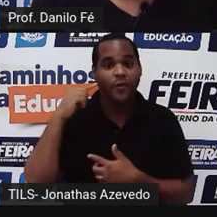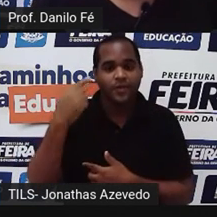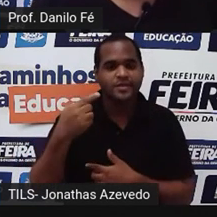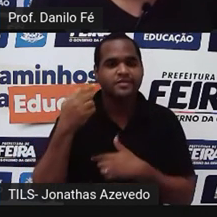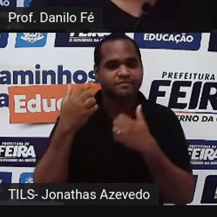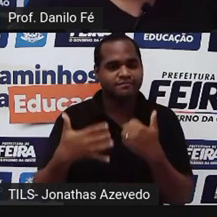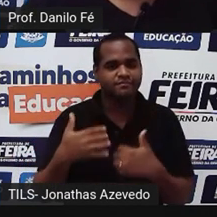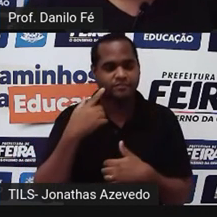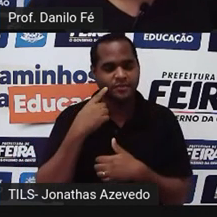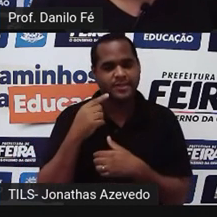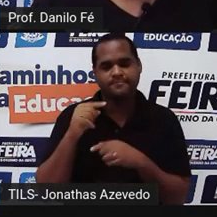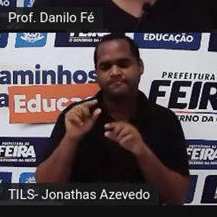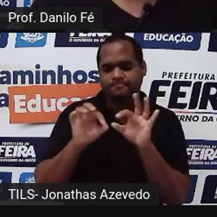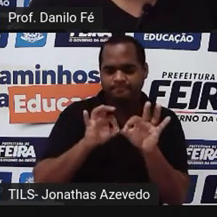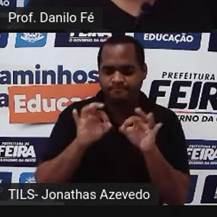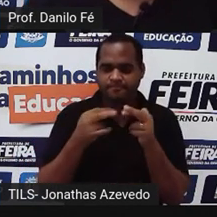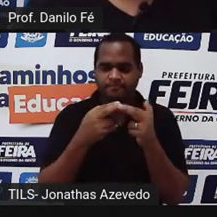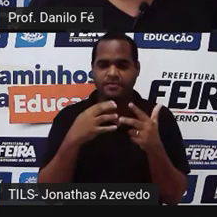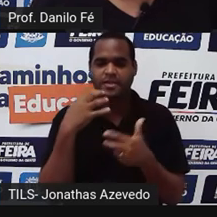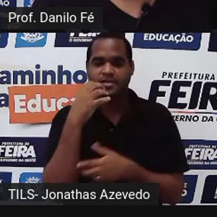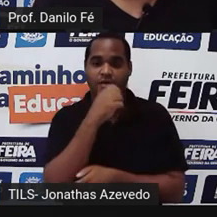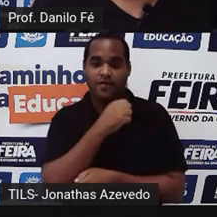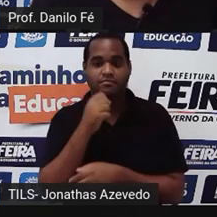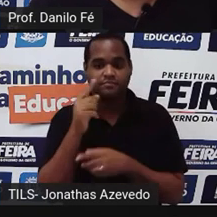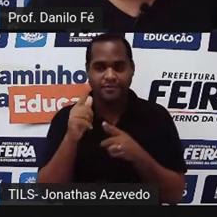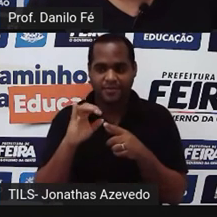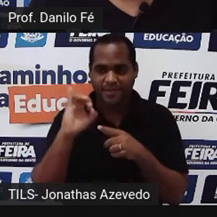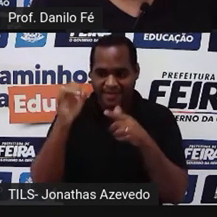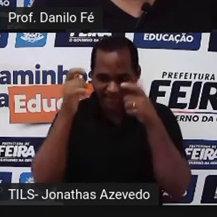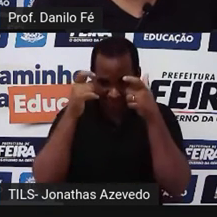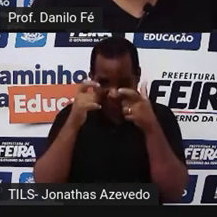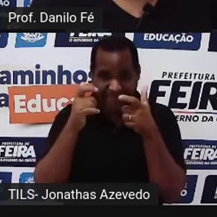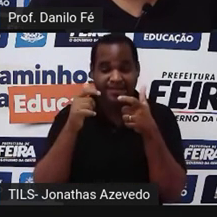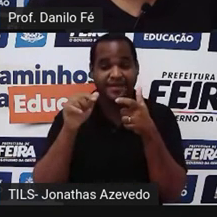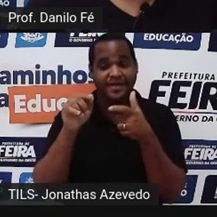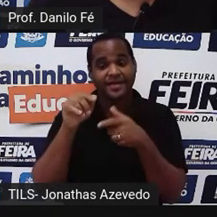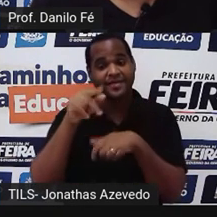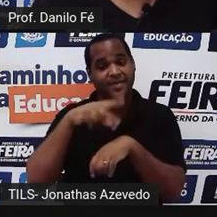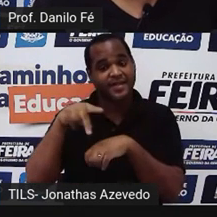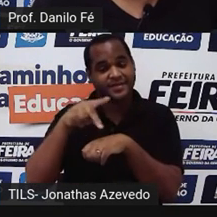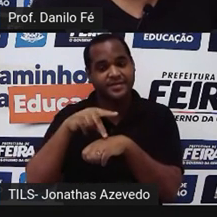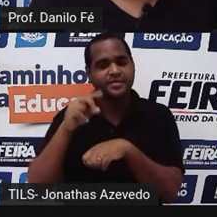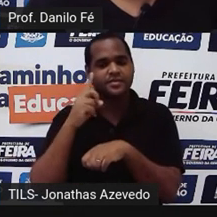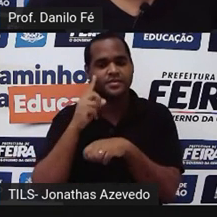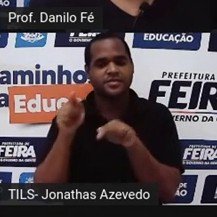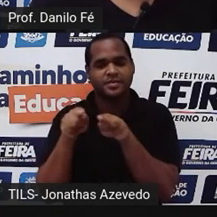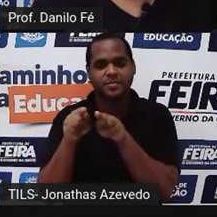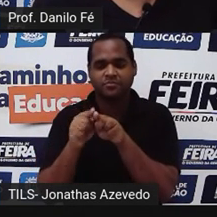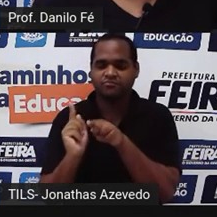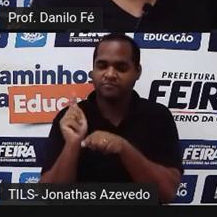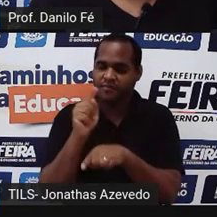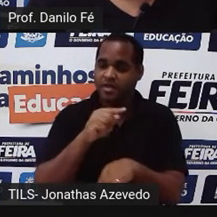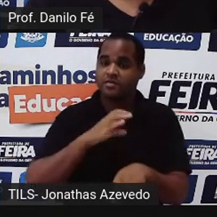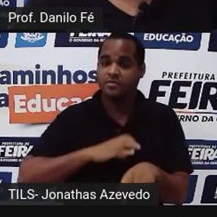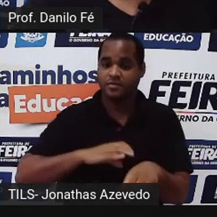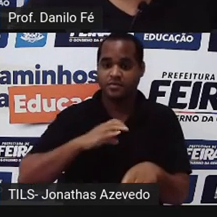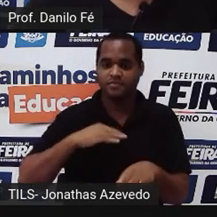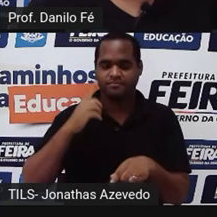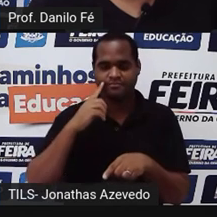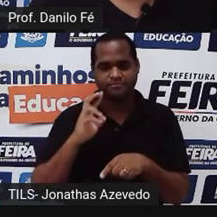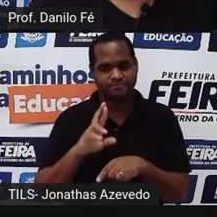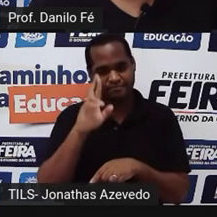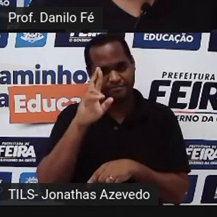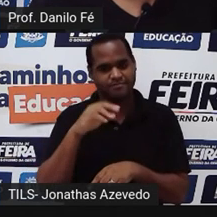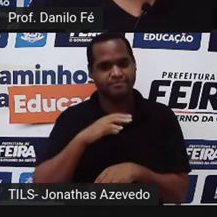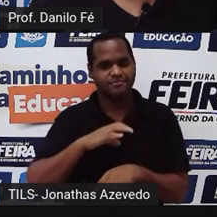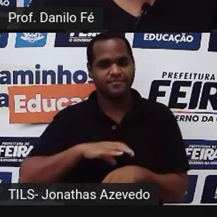viria com a missão de tentar salvar o Império e o país, e ele vai para Portugal assumir lá o trono